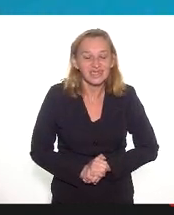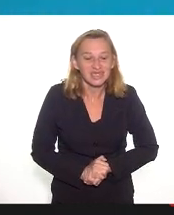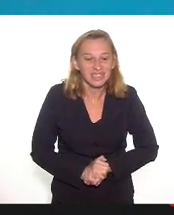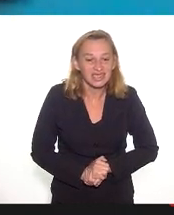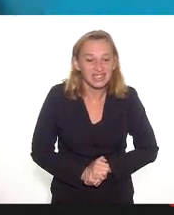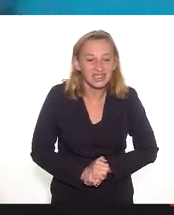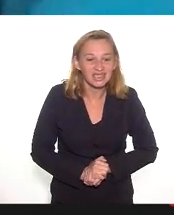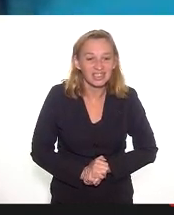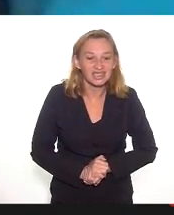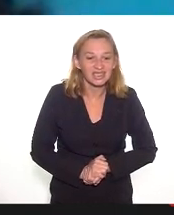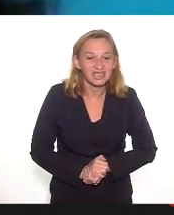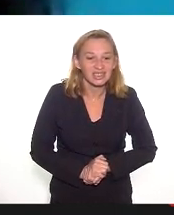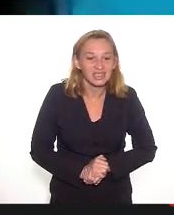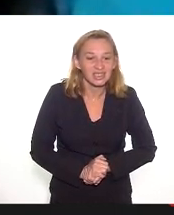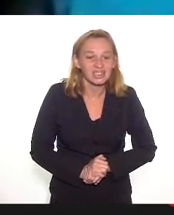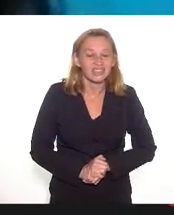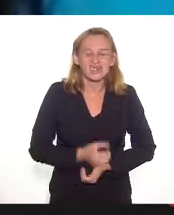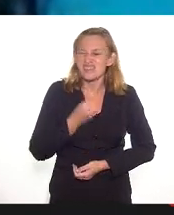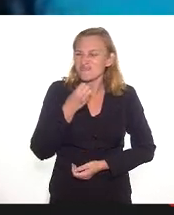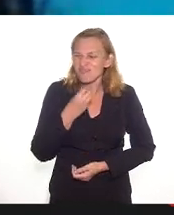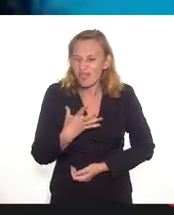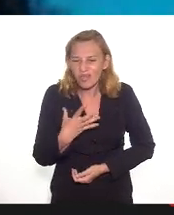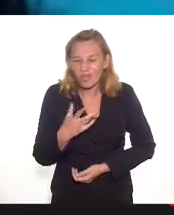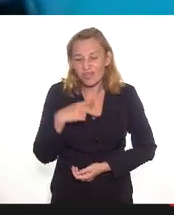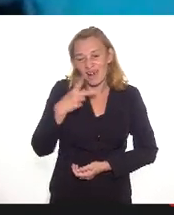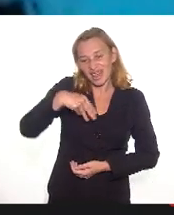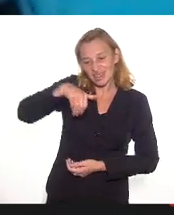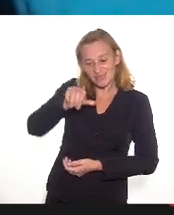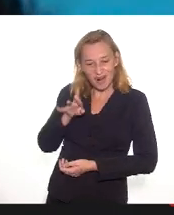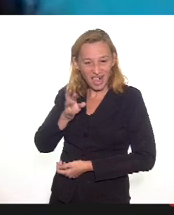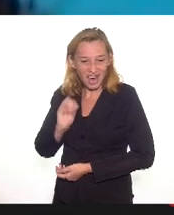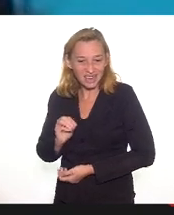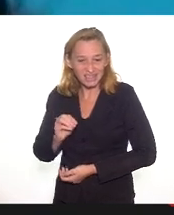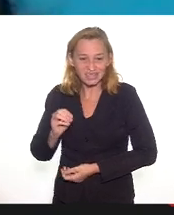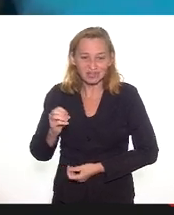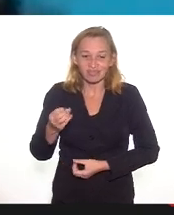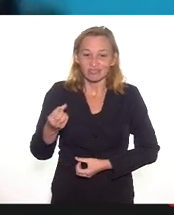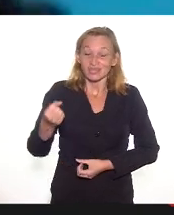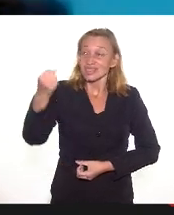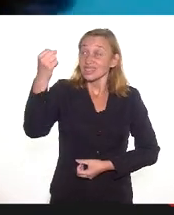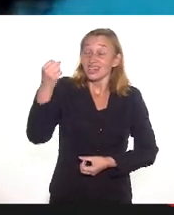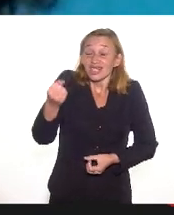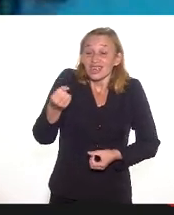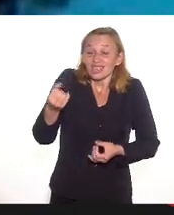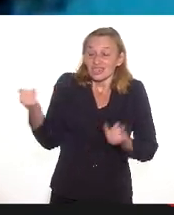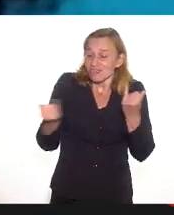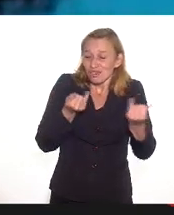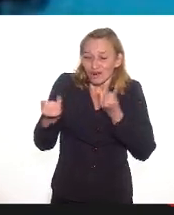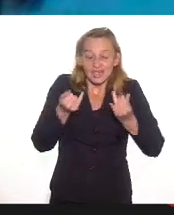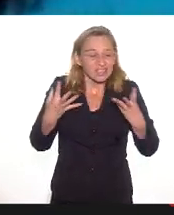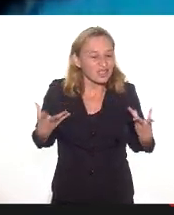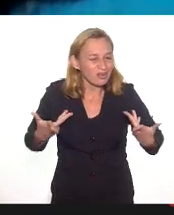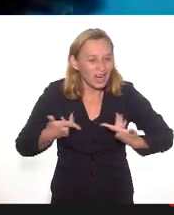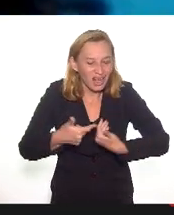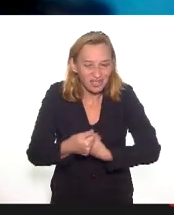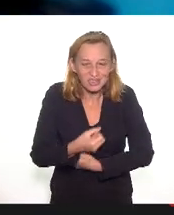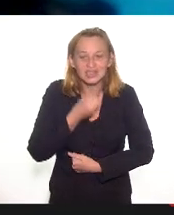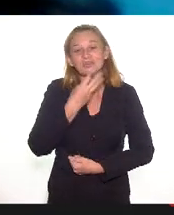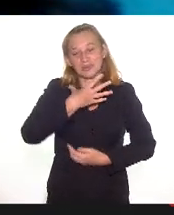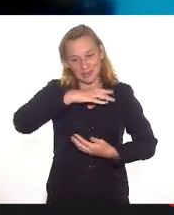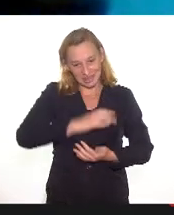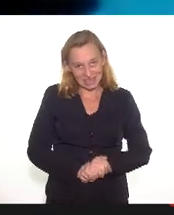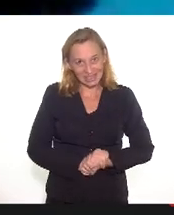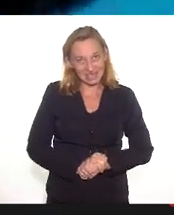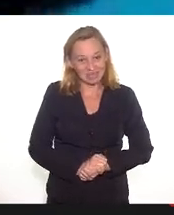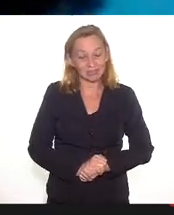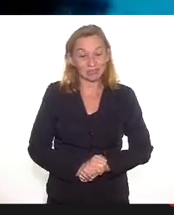que bom falar logo depois de Mário, né, Mário nos inspira e nos traz informações sempre muito relevantes,